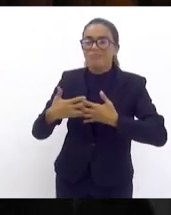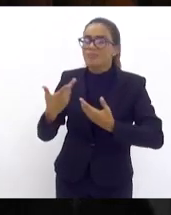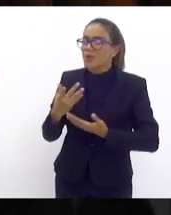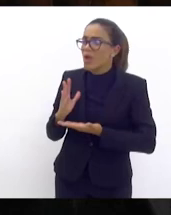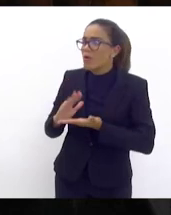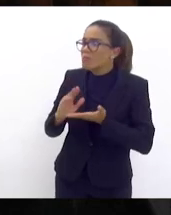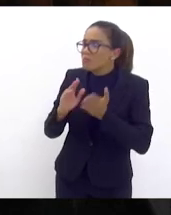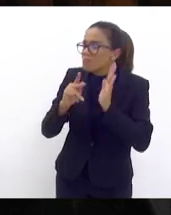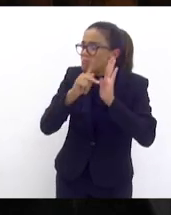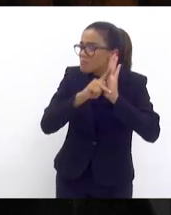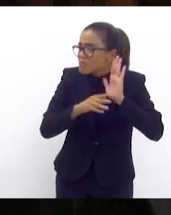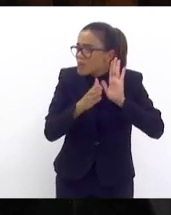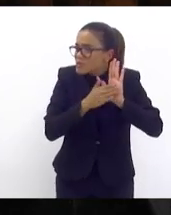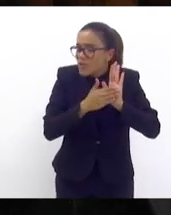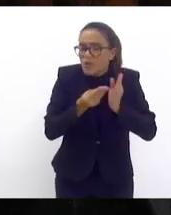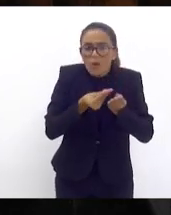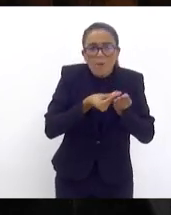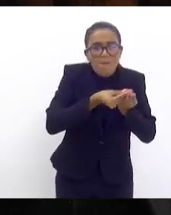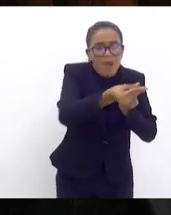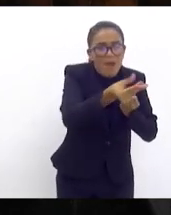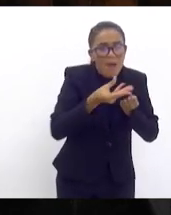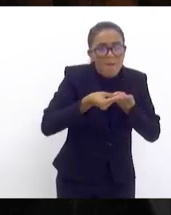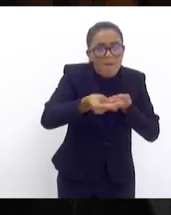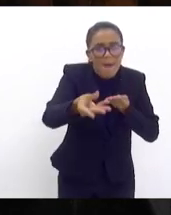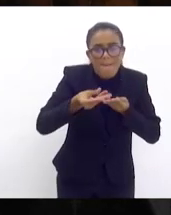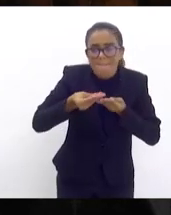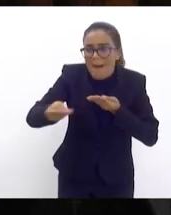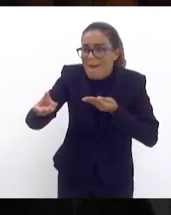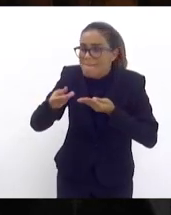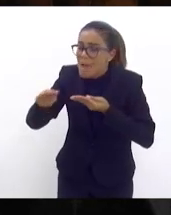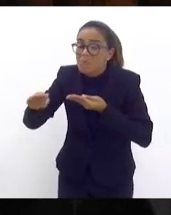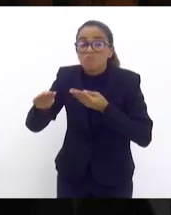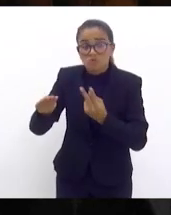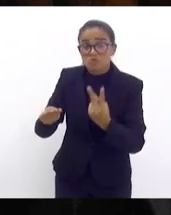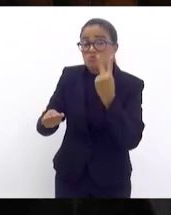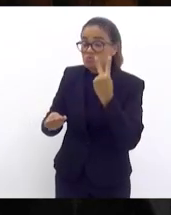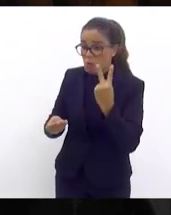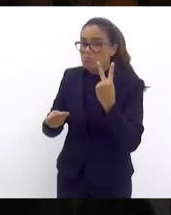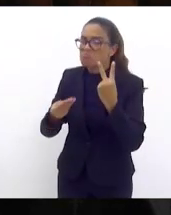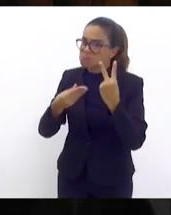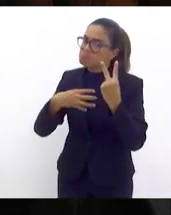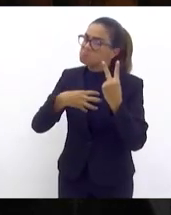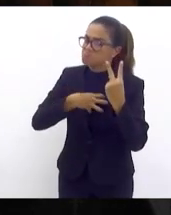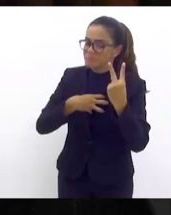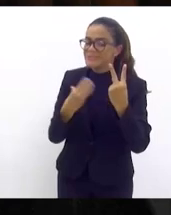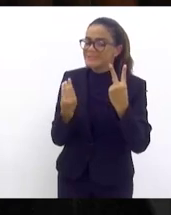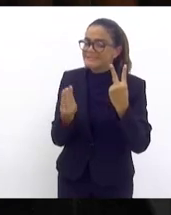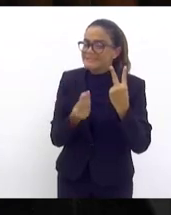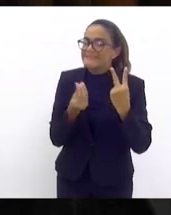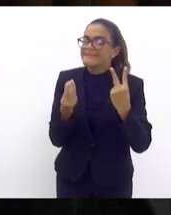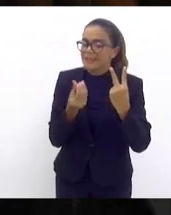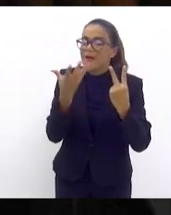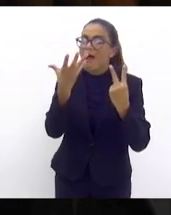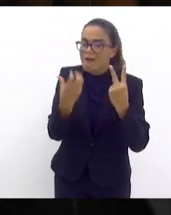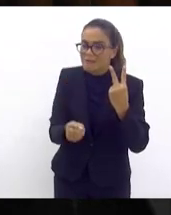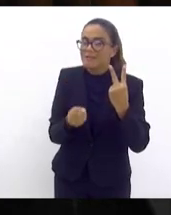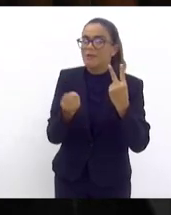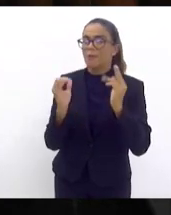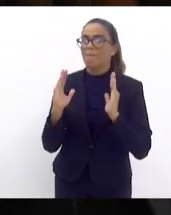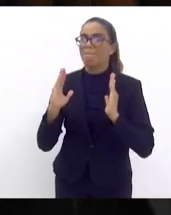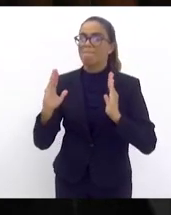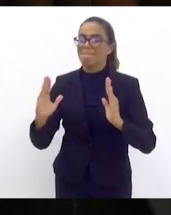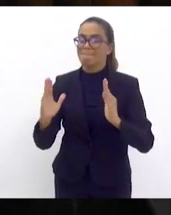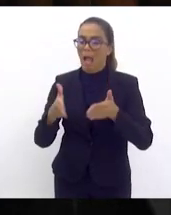que hoje vem em votação ao governador e os dois se mostraram muito sensíveis dando um prazo de